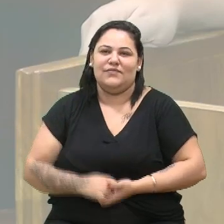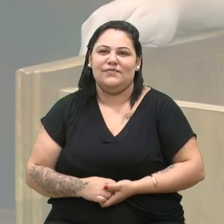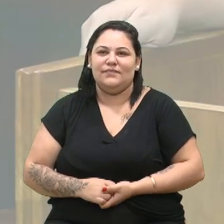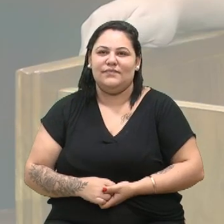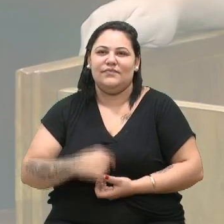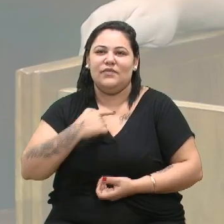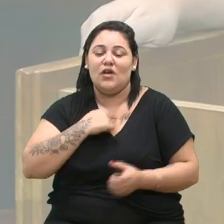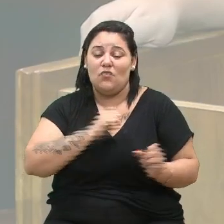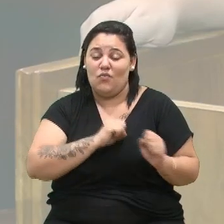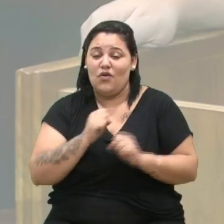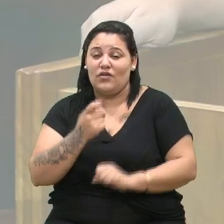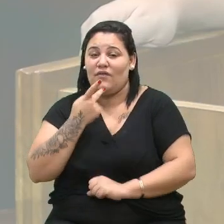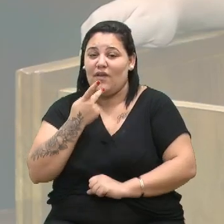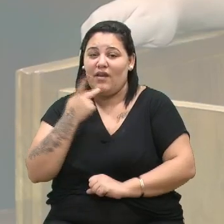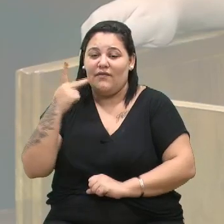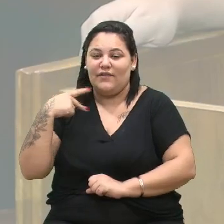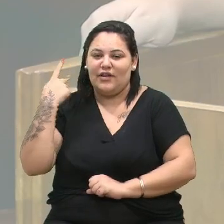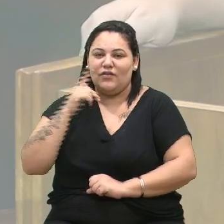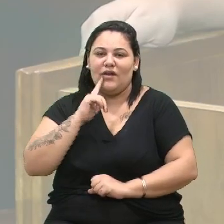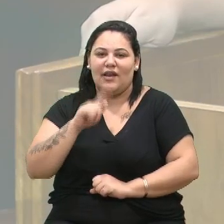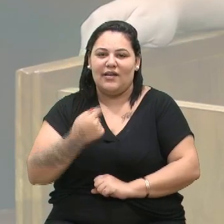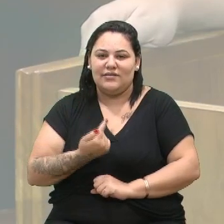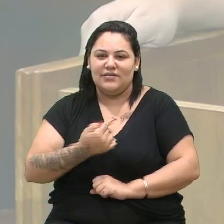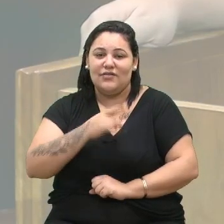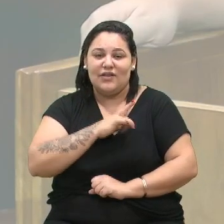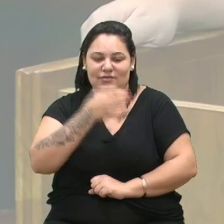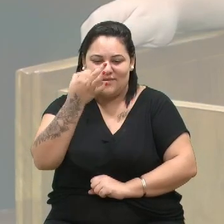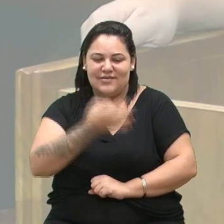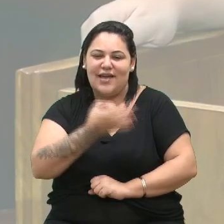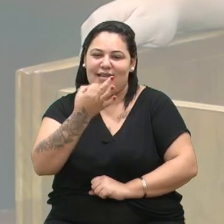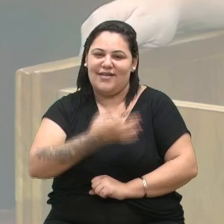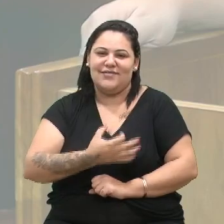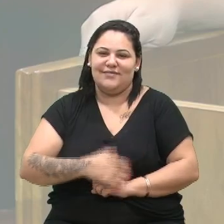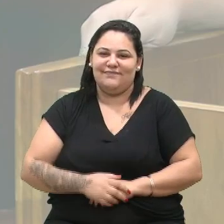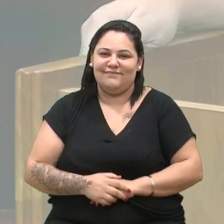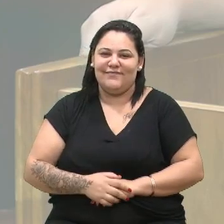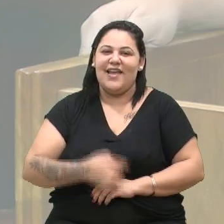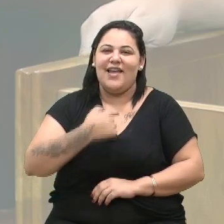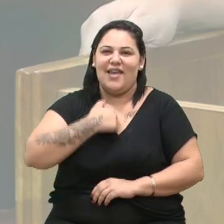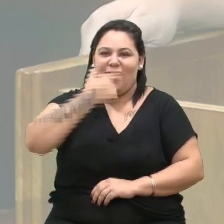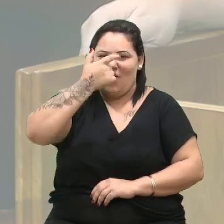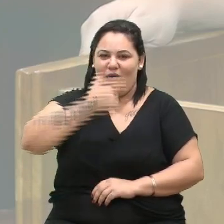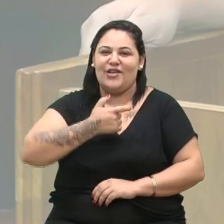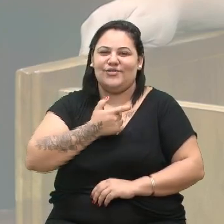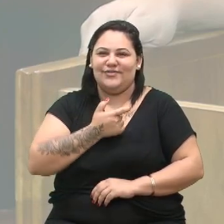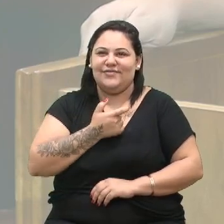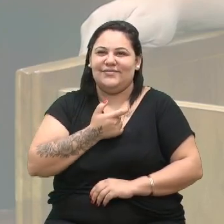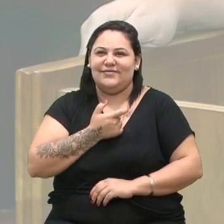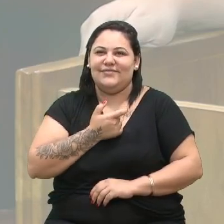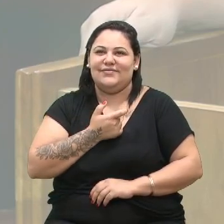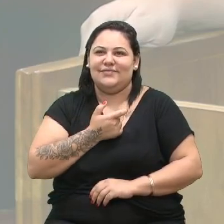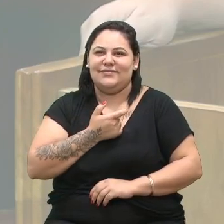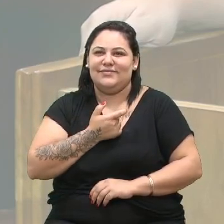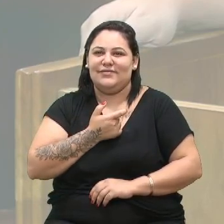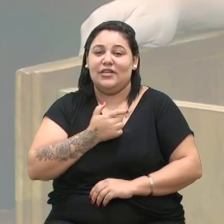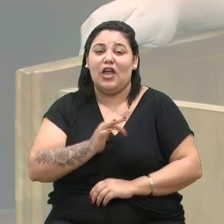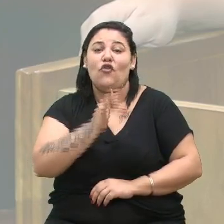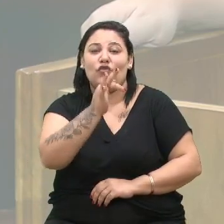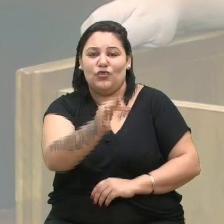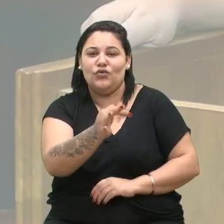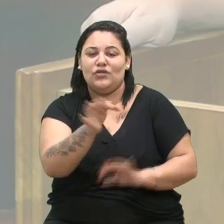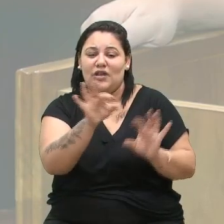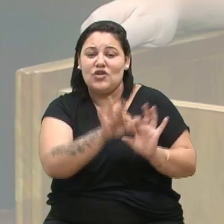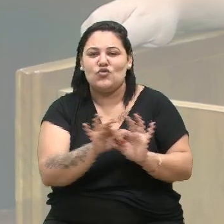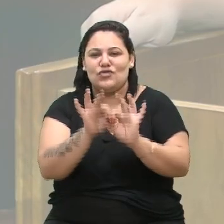dizer, vereadora Gladys, que tenho certeza absoluta que eu acho que é o destino que está nos unindo